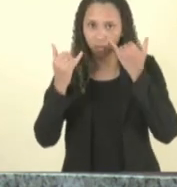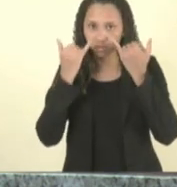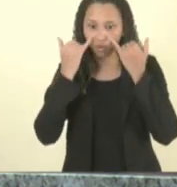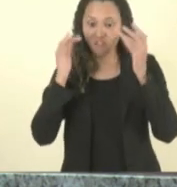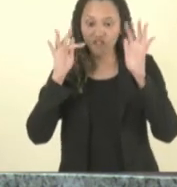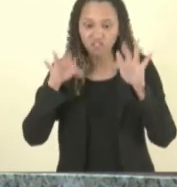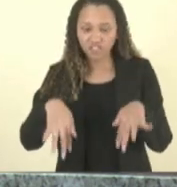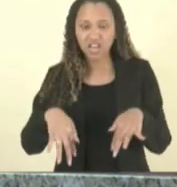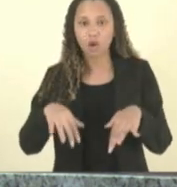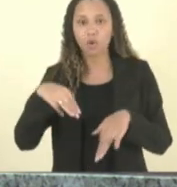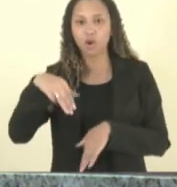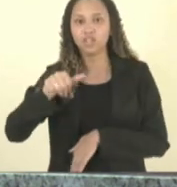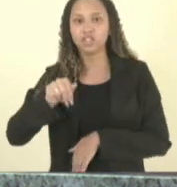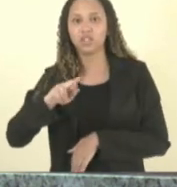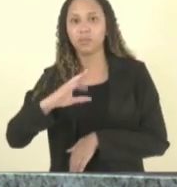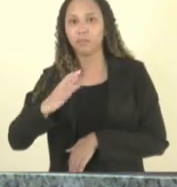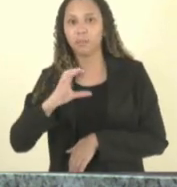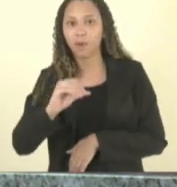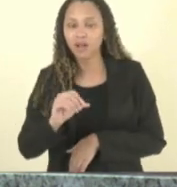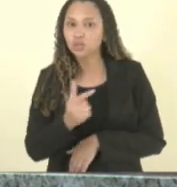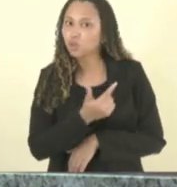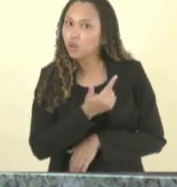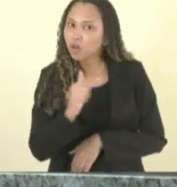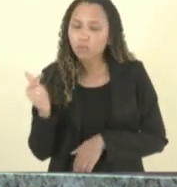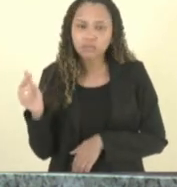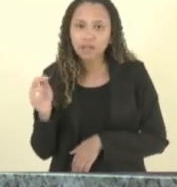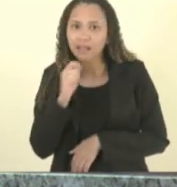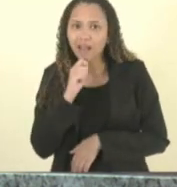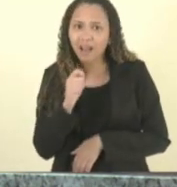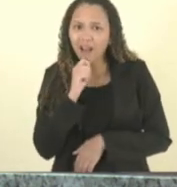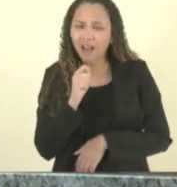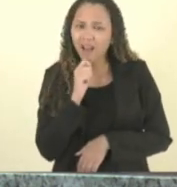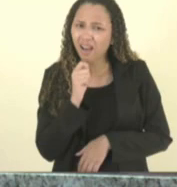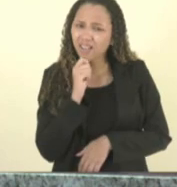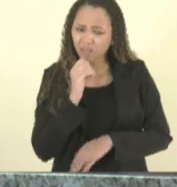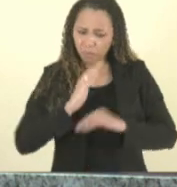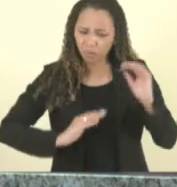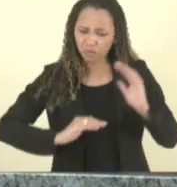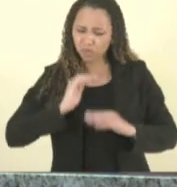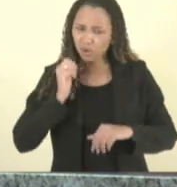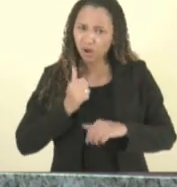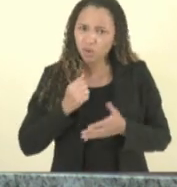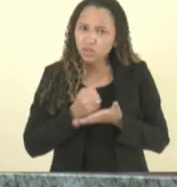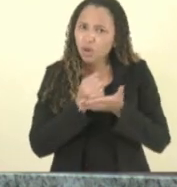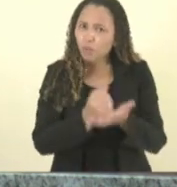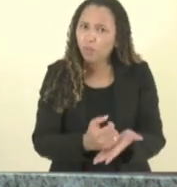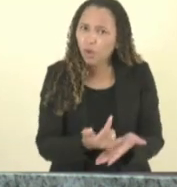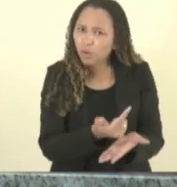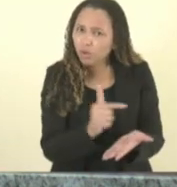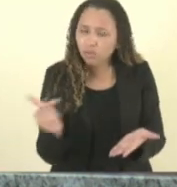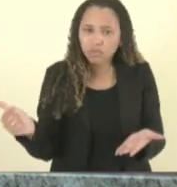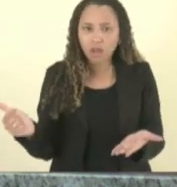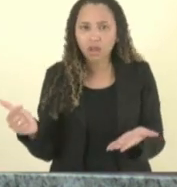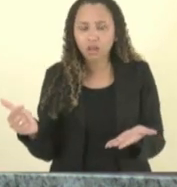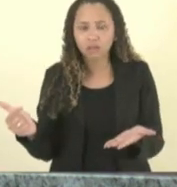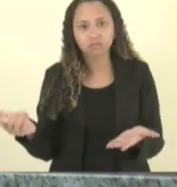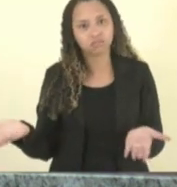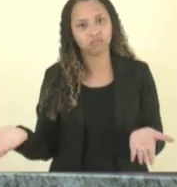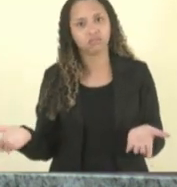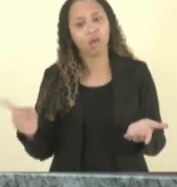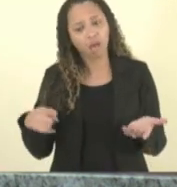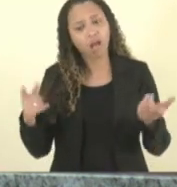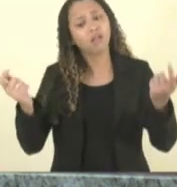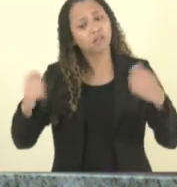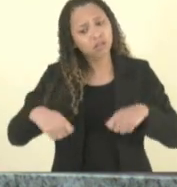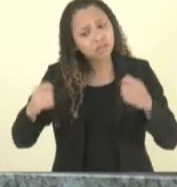de março não tenhamos ainda profissionais de apoio que é necessário